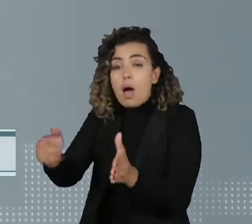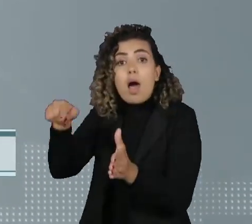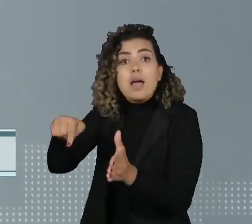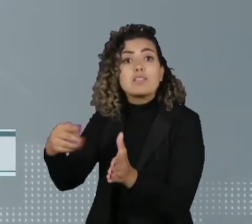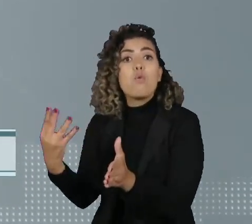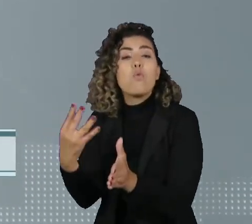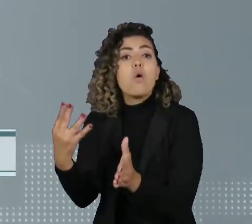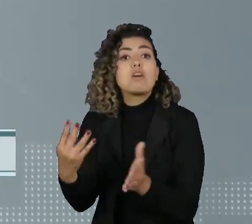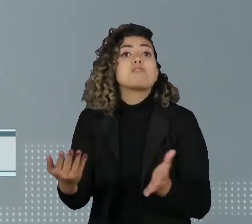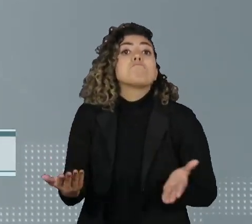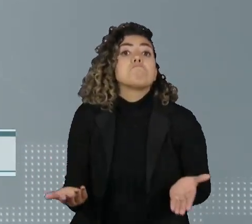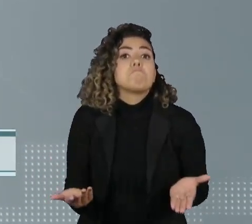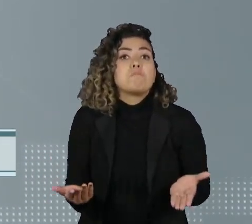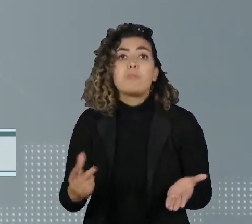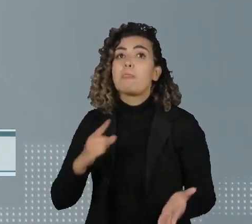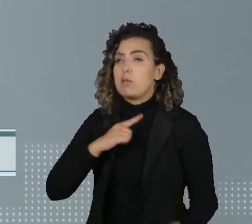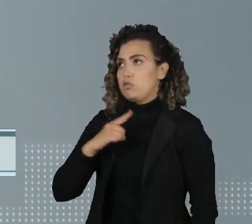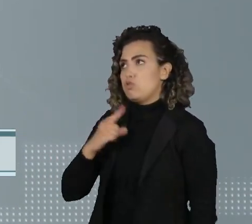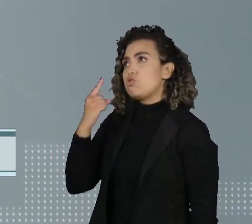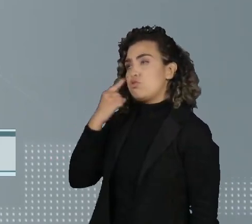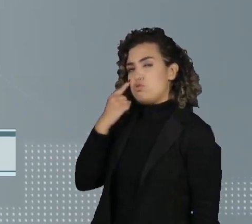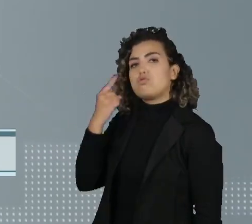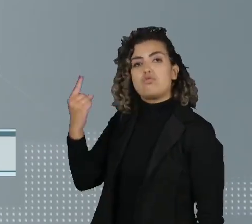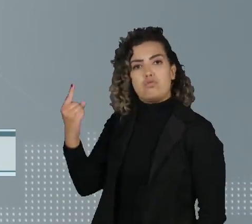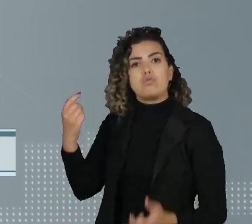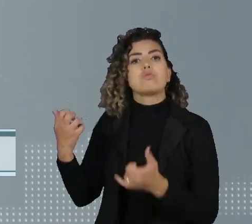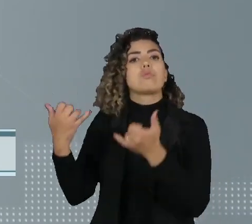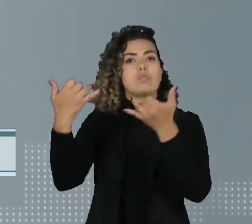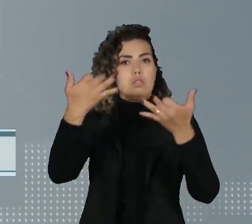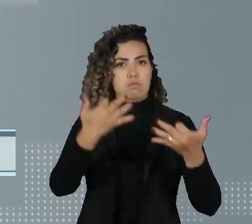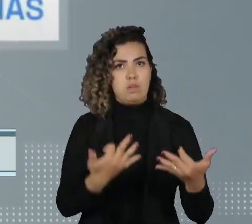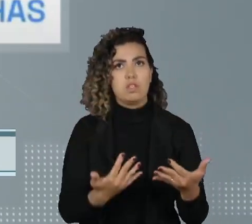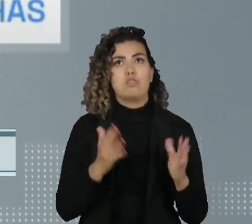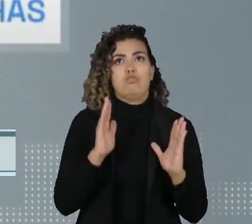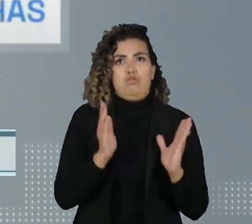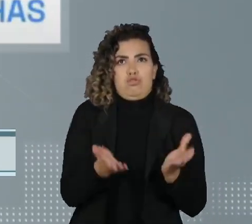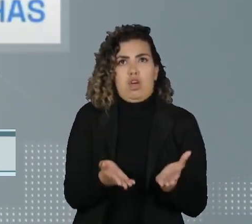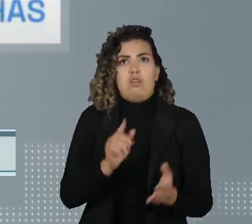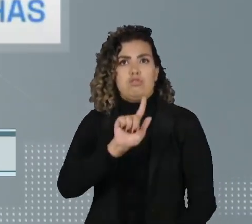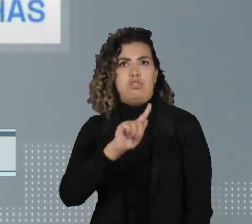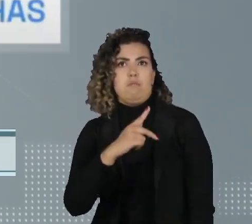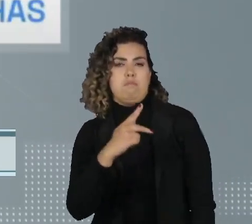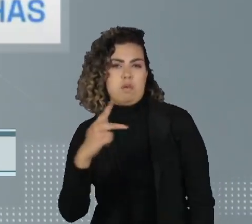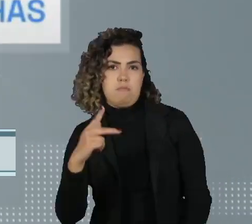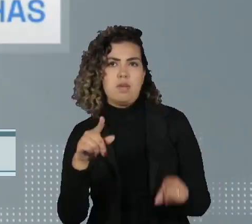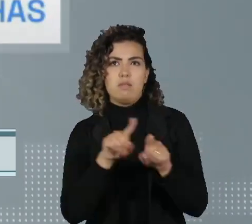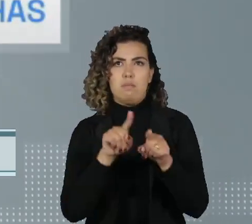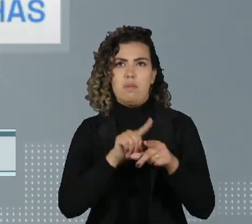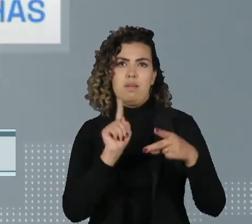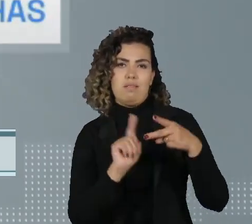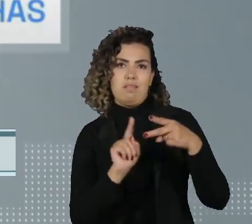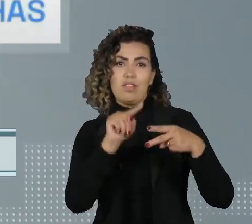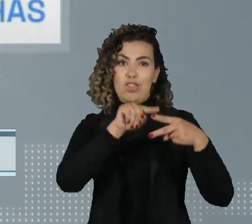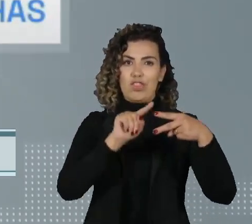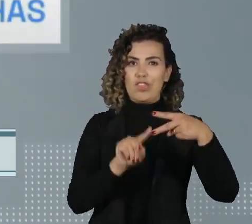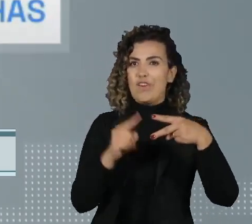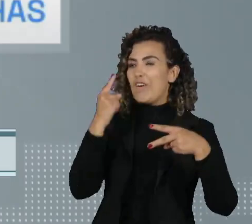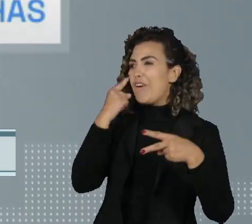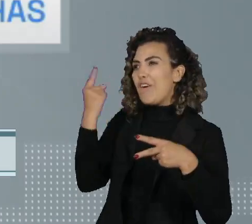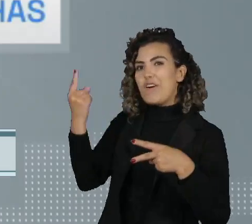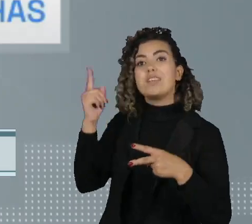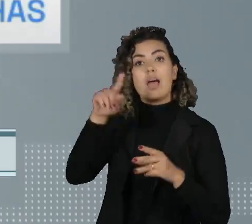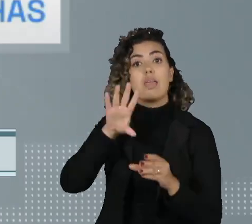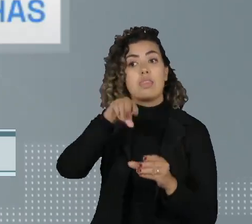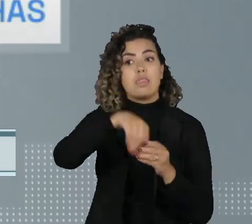ordenamento territorial da Amazônia legal, feito pelo Instituto Escolhas e pela Escola de Agronomia Luiz de Queiroz, da